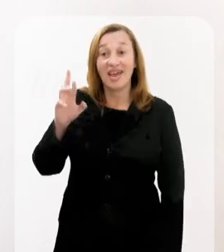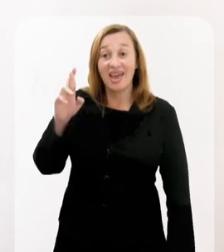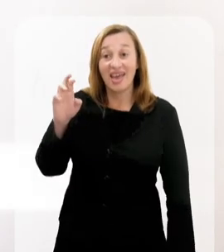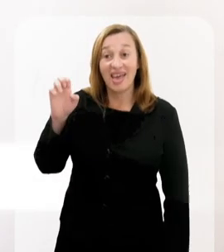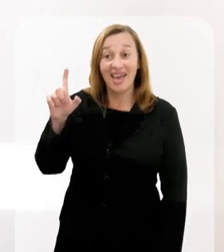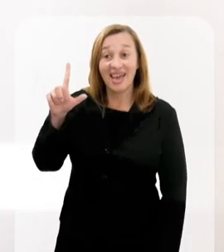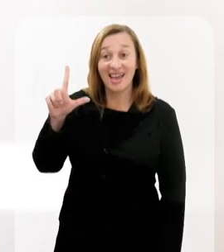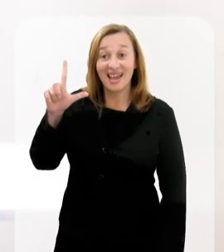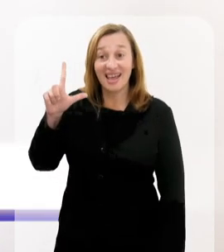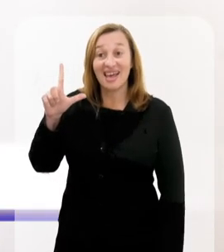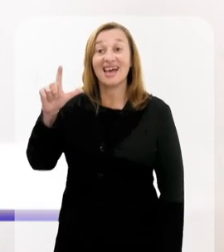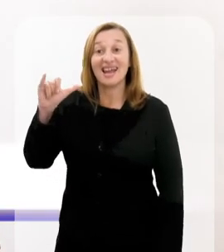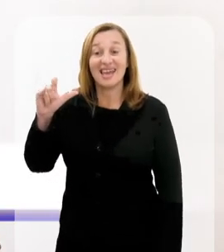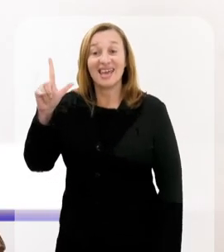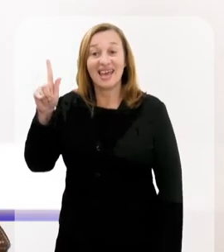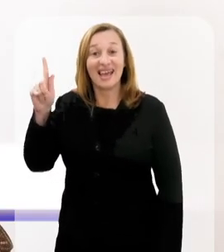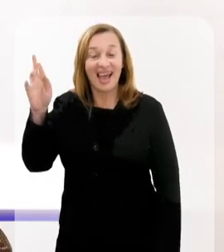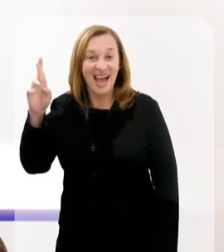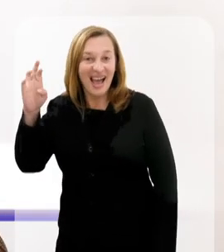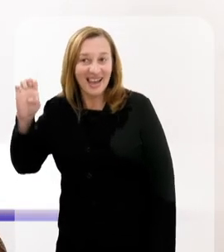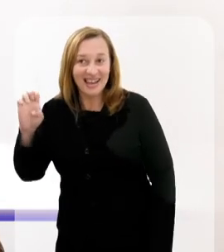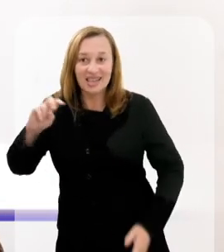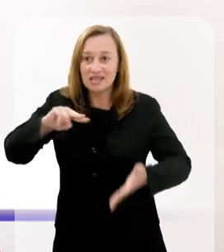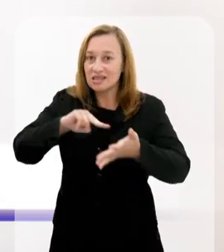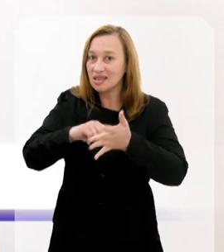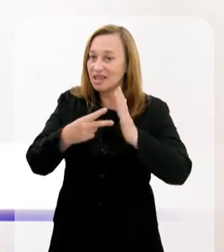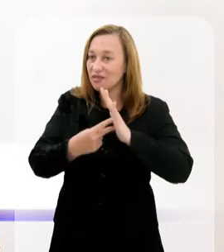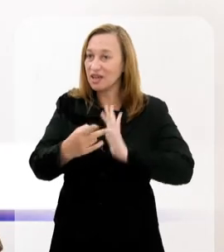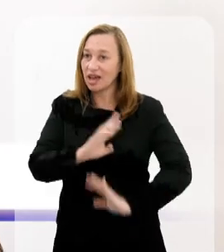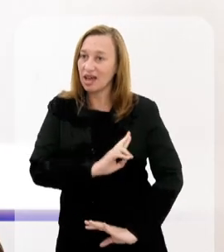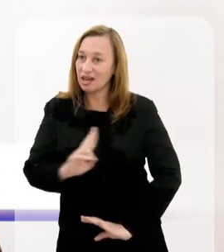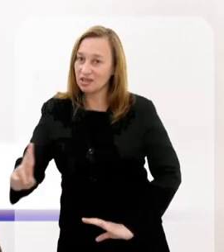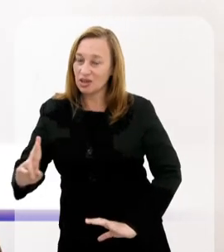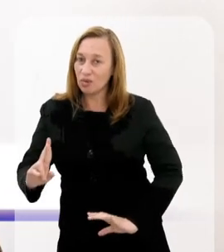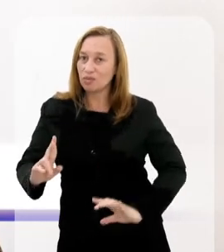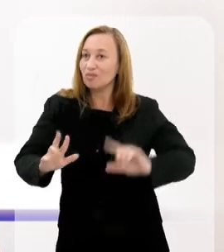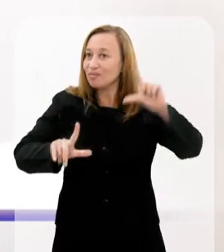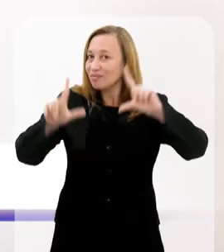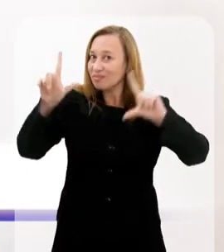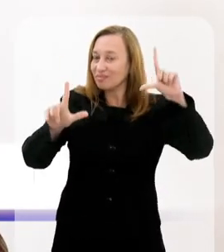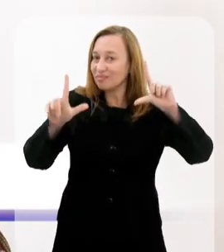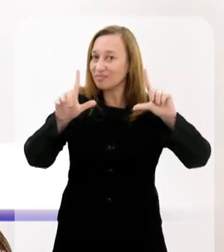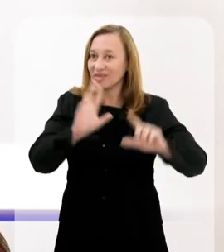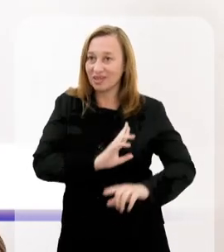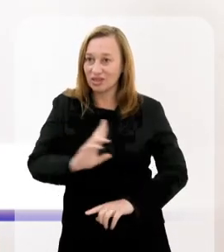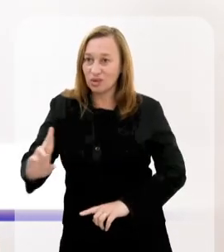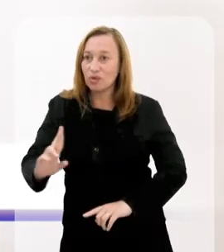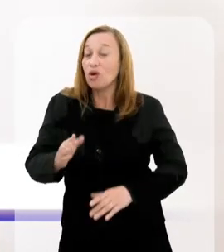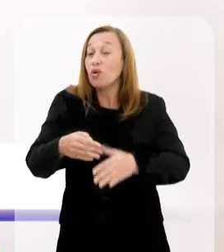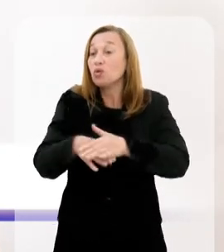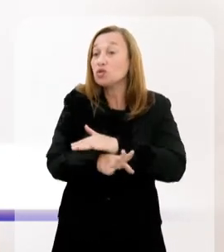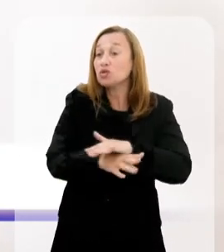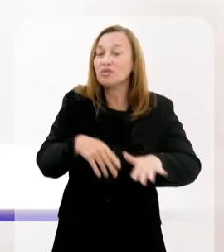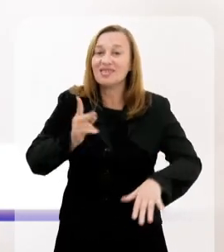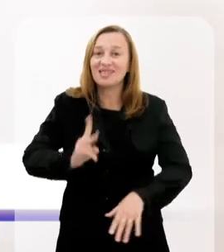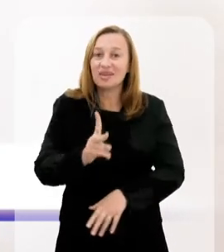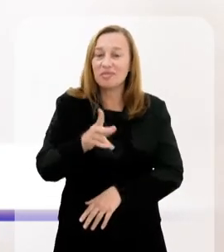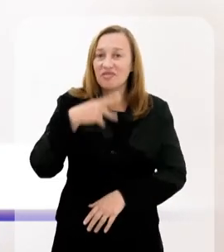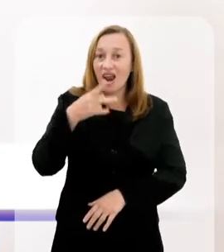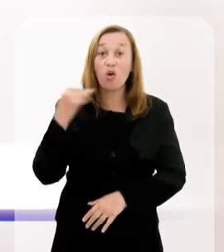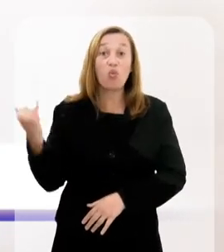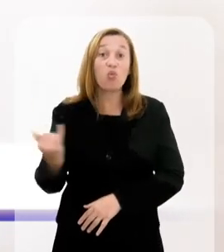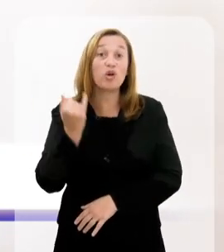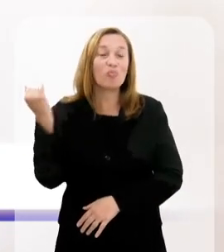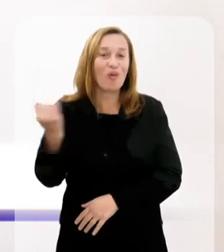Religare! Vamos continuar religando, principalmente com a cultura. O que eu costumo dizer aqui? O